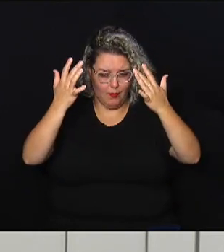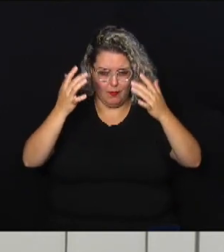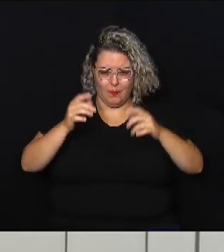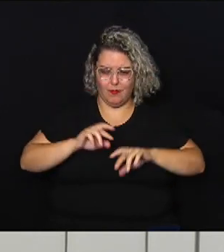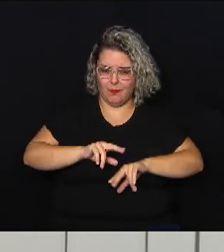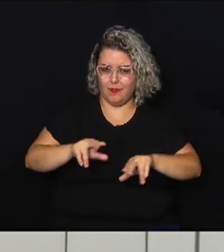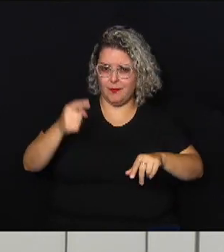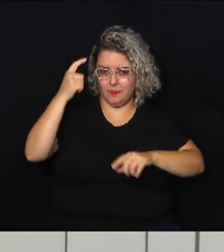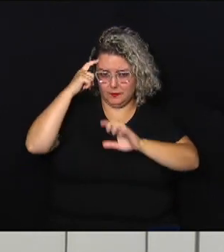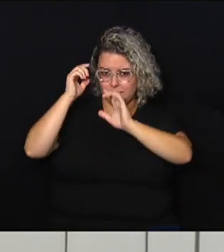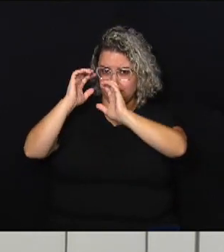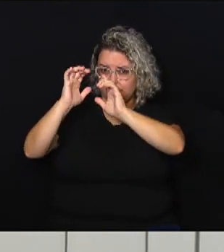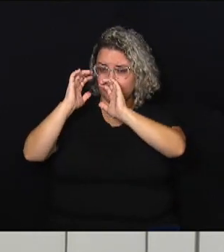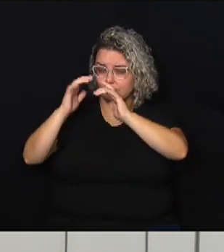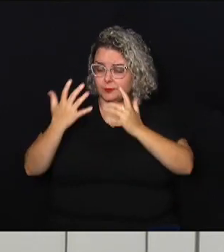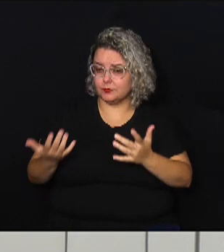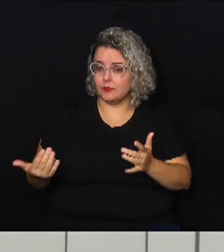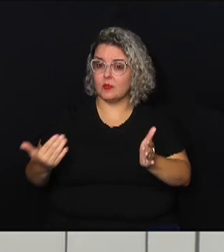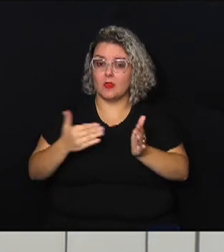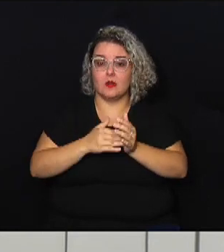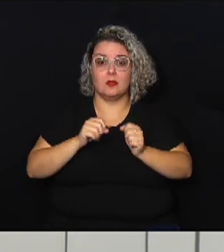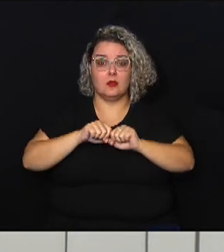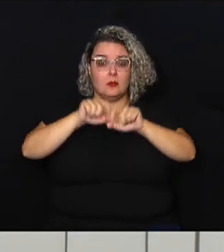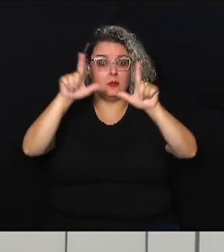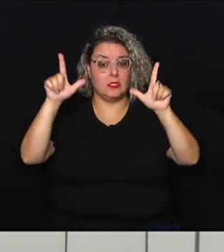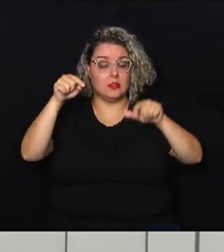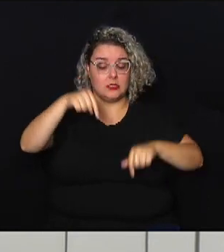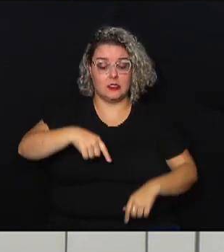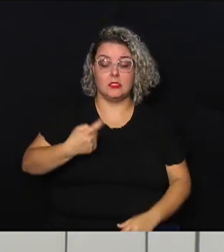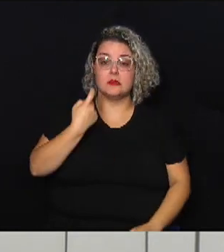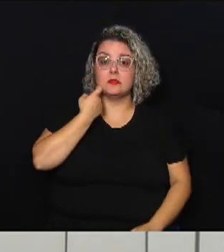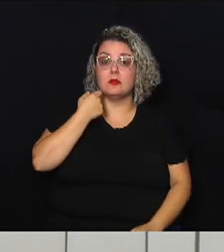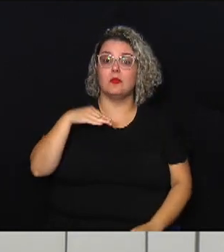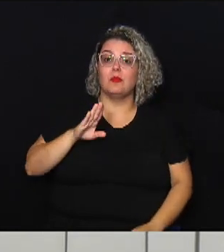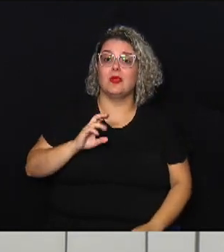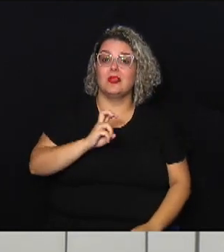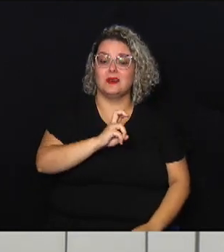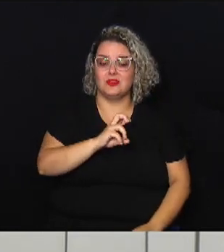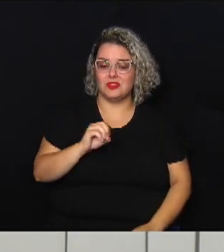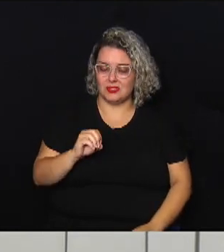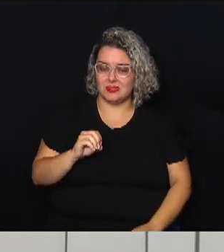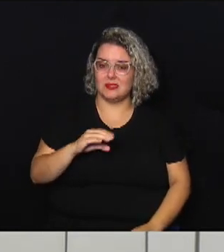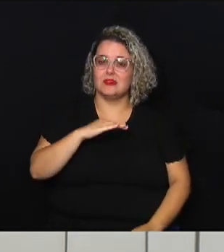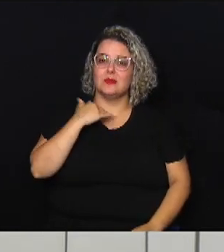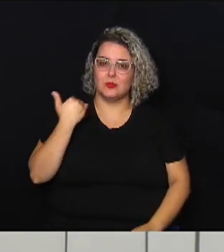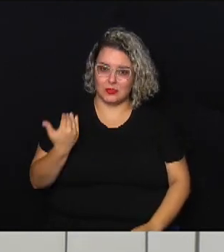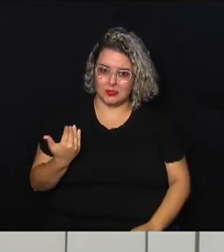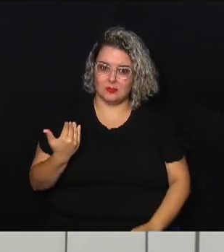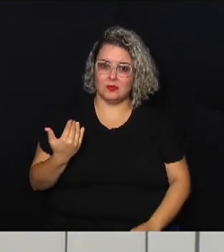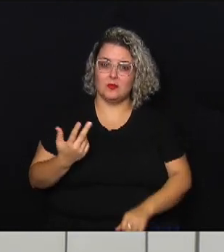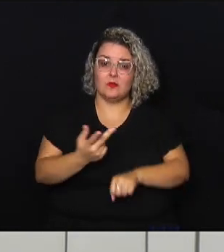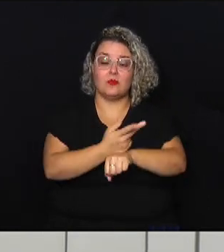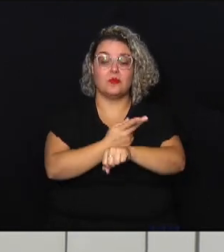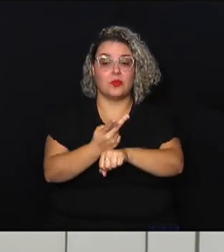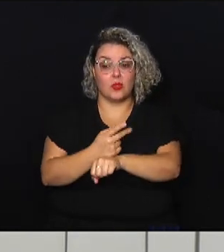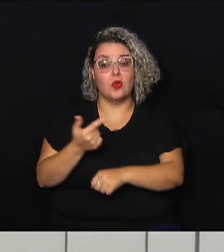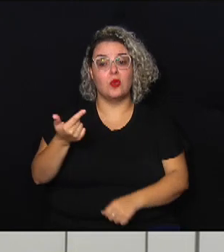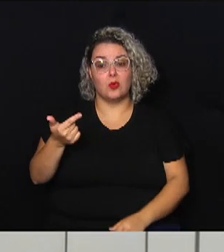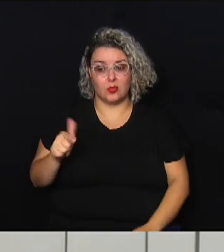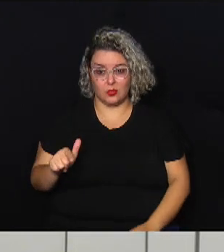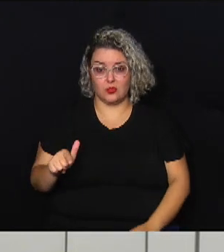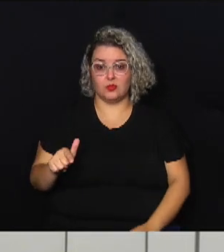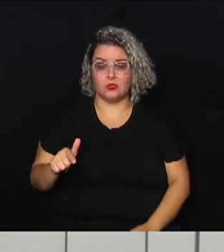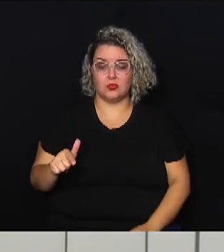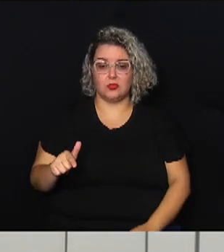reflexões. Até amanhã, nesta sexta-feira, já são mais de 50 mortes e as buscas continuam por